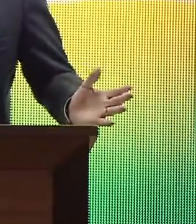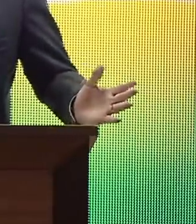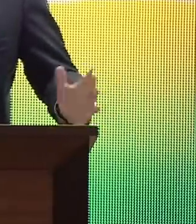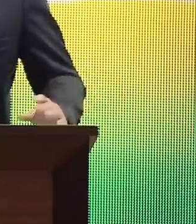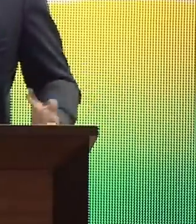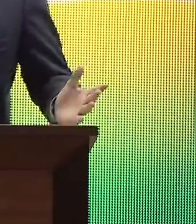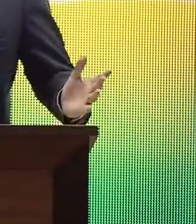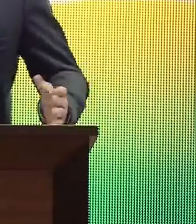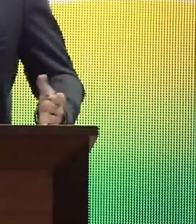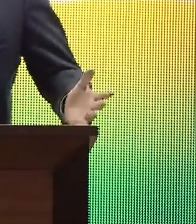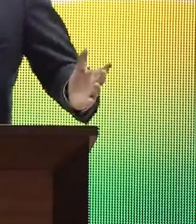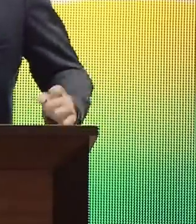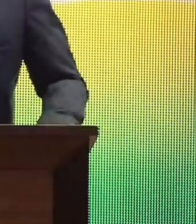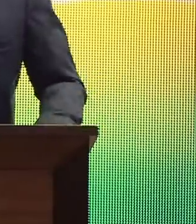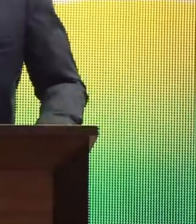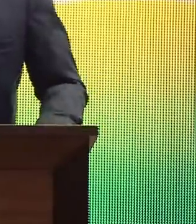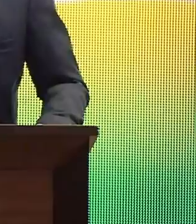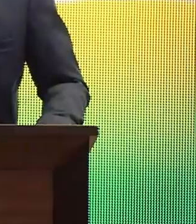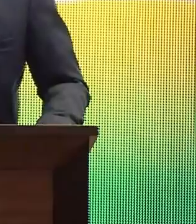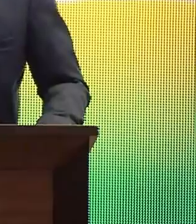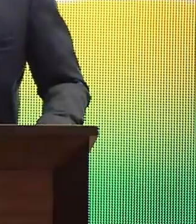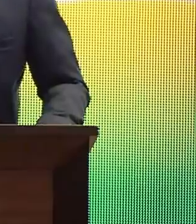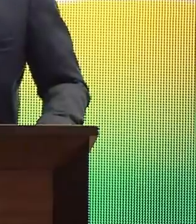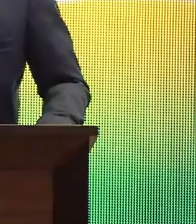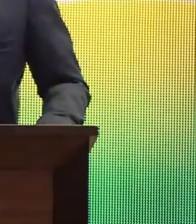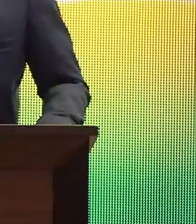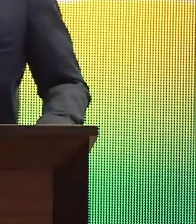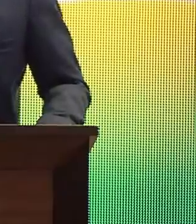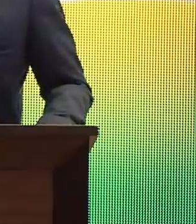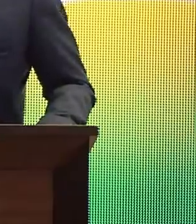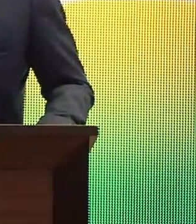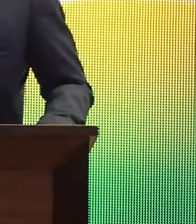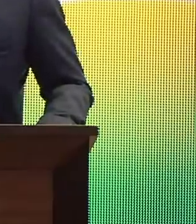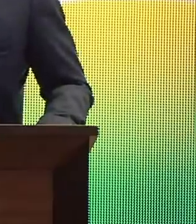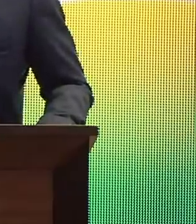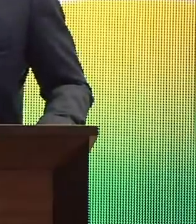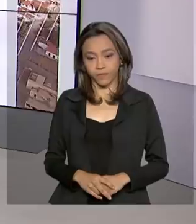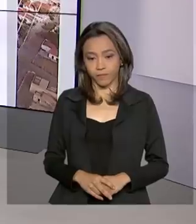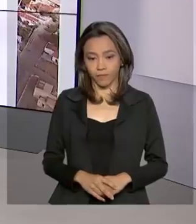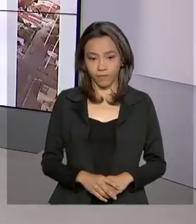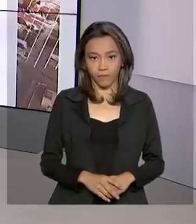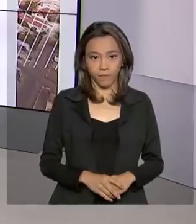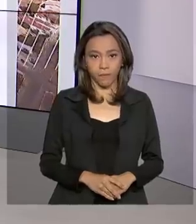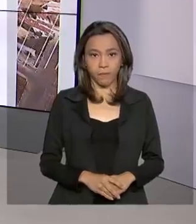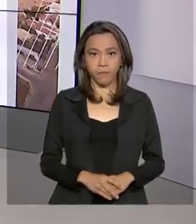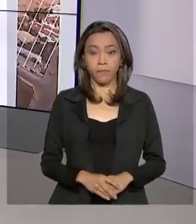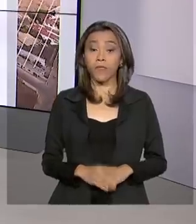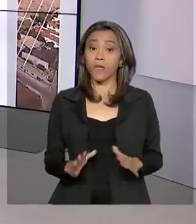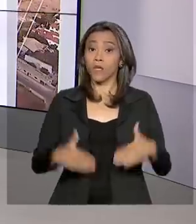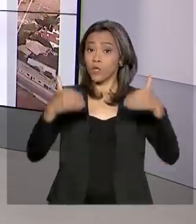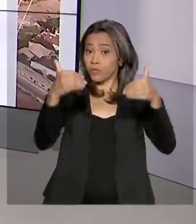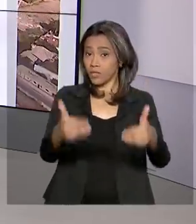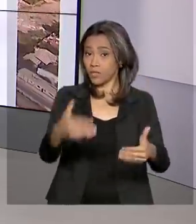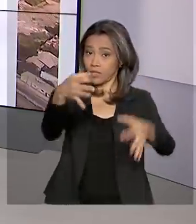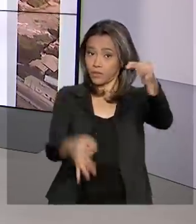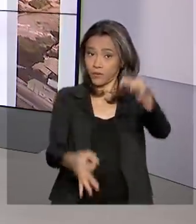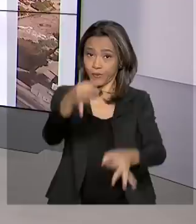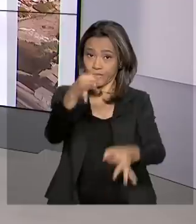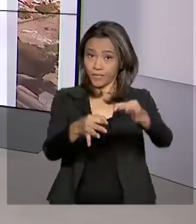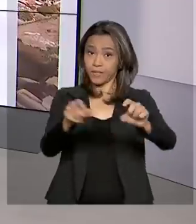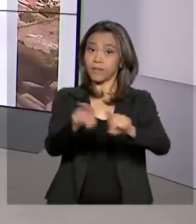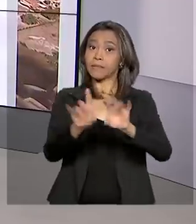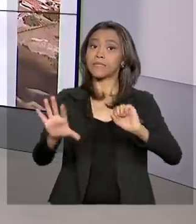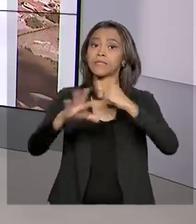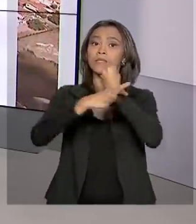tudo para sermos felizes e não somos. O que falta? Falta a gente ter fé. O Ministério da Justiça e